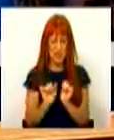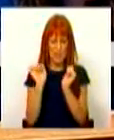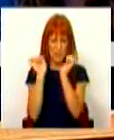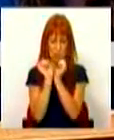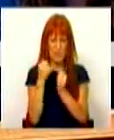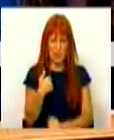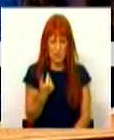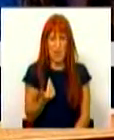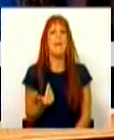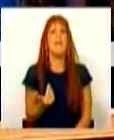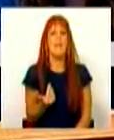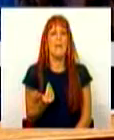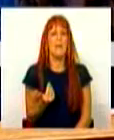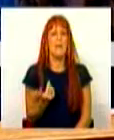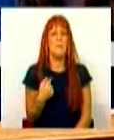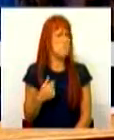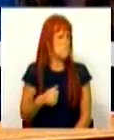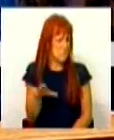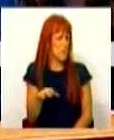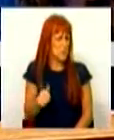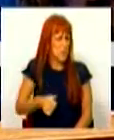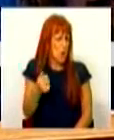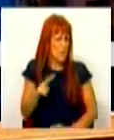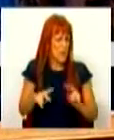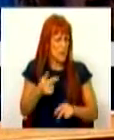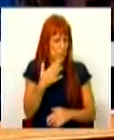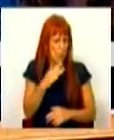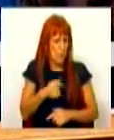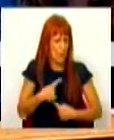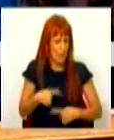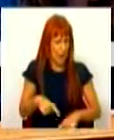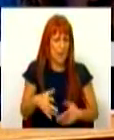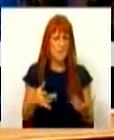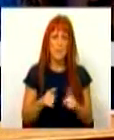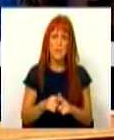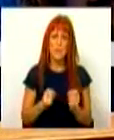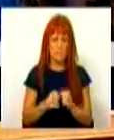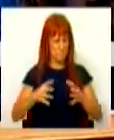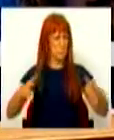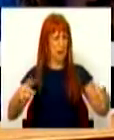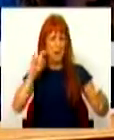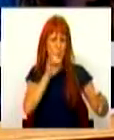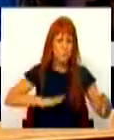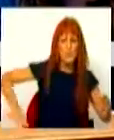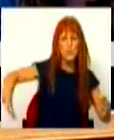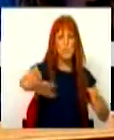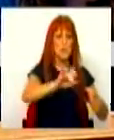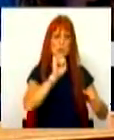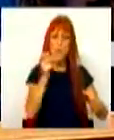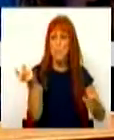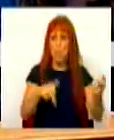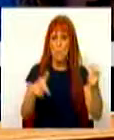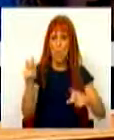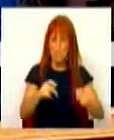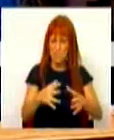social que está à melhor situação financeira, que é mais amplo na cobertura das eventualidades,